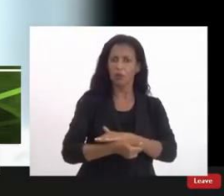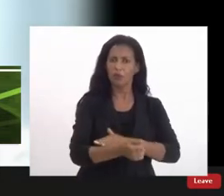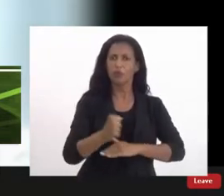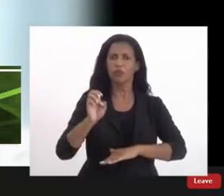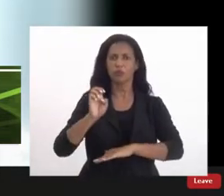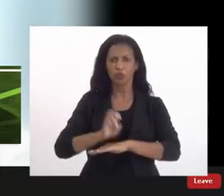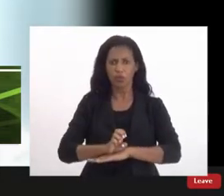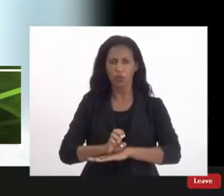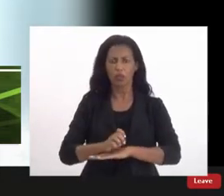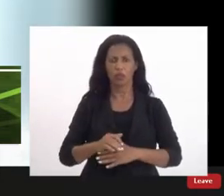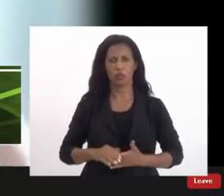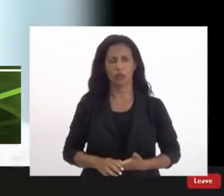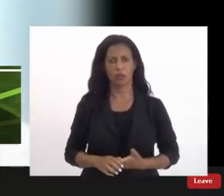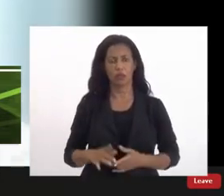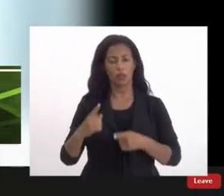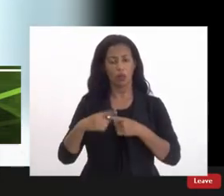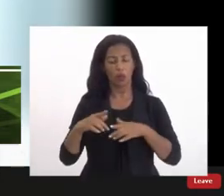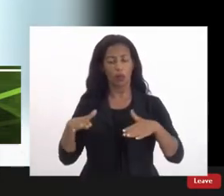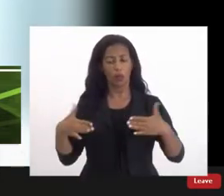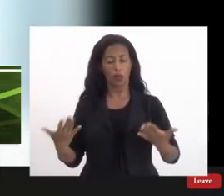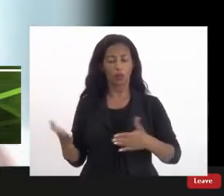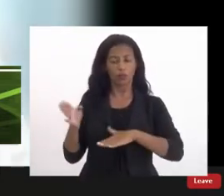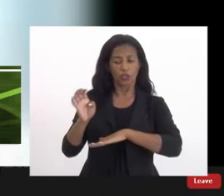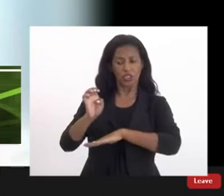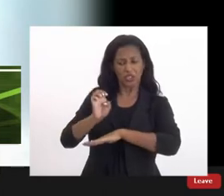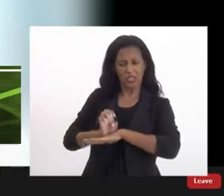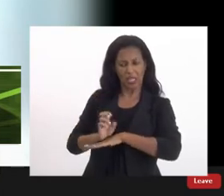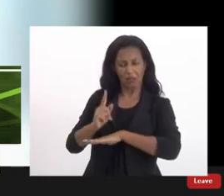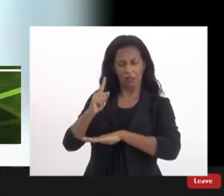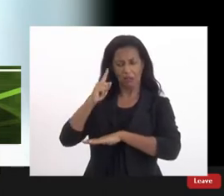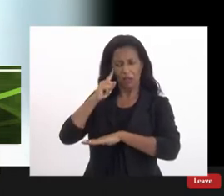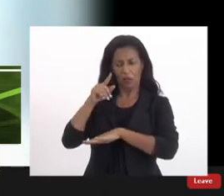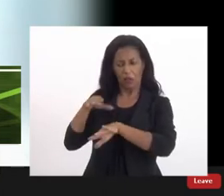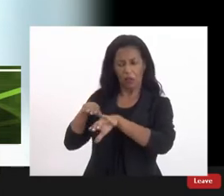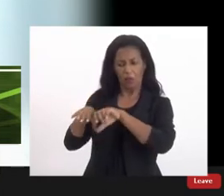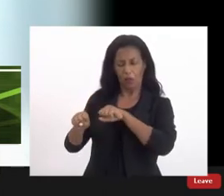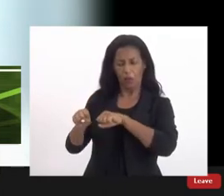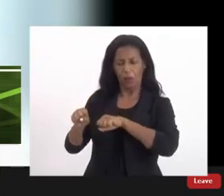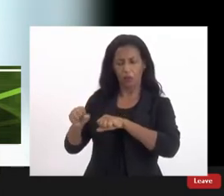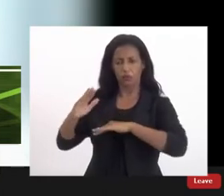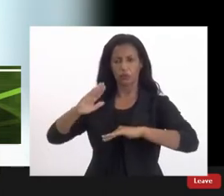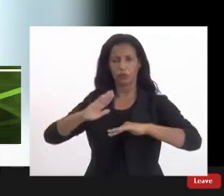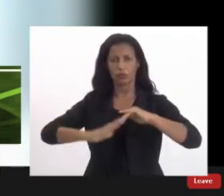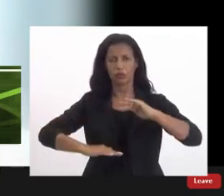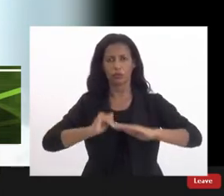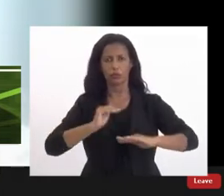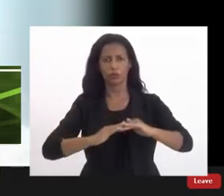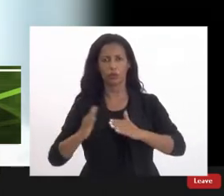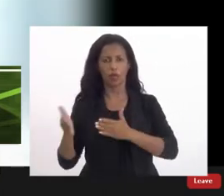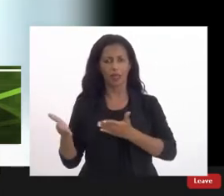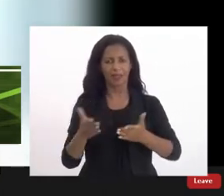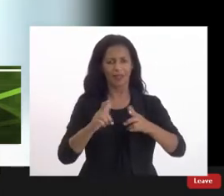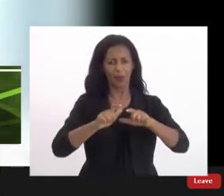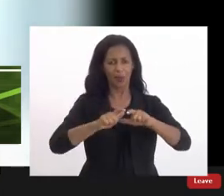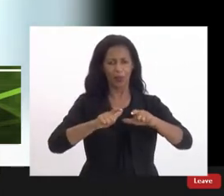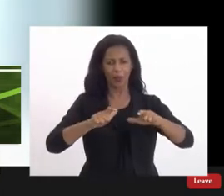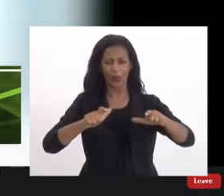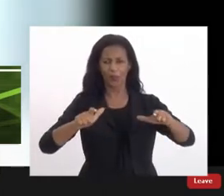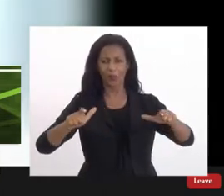Estado porque quando o Estado ele fomenta a formação de profissionais ele está ampliando